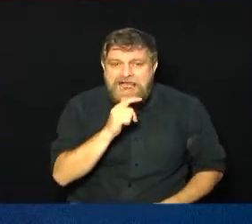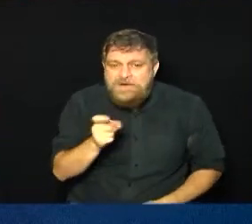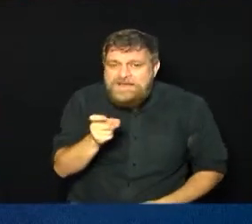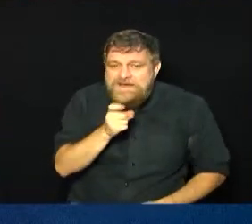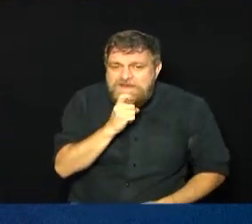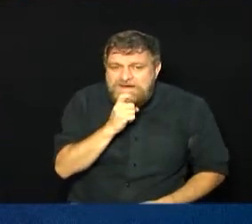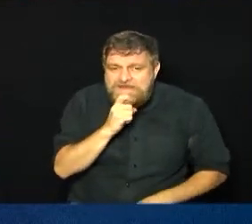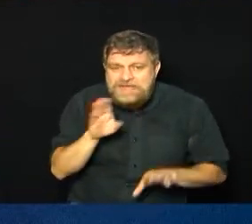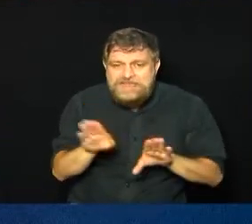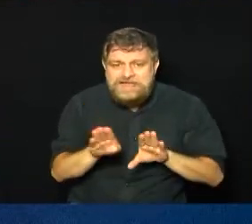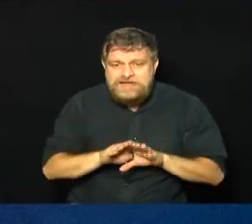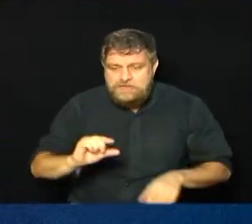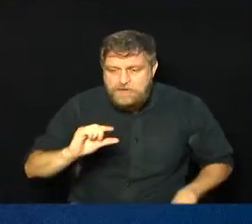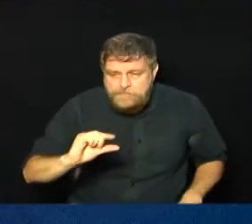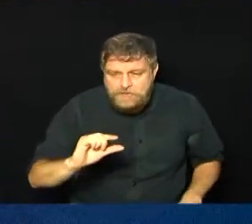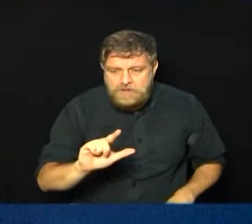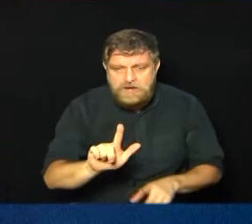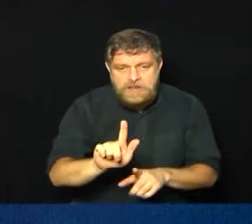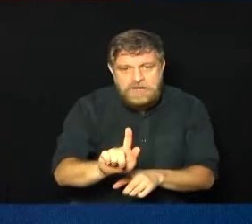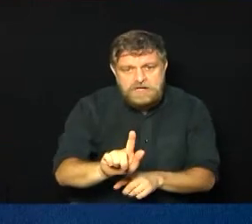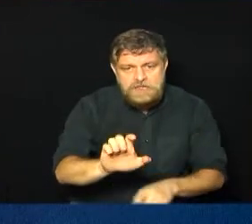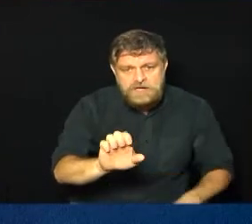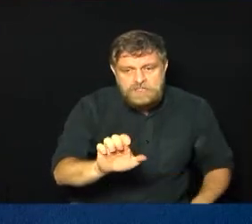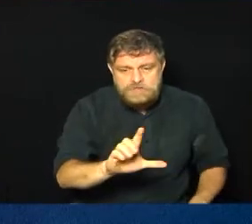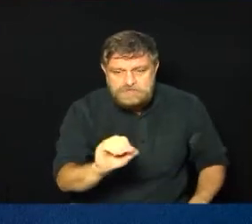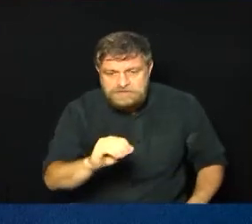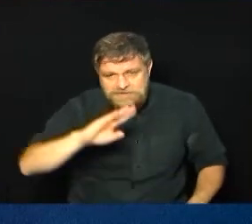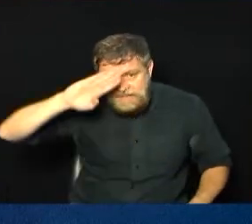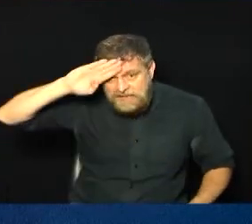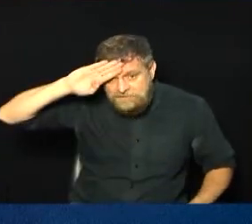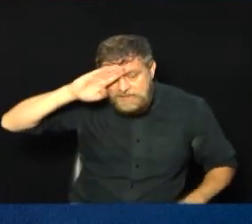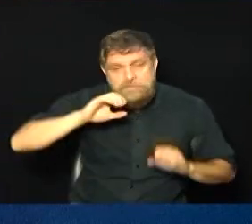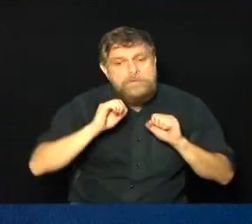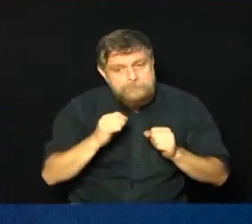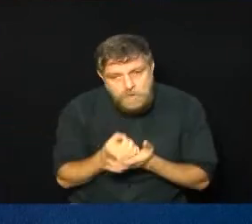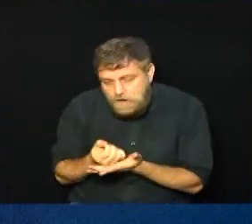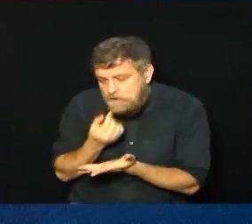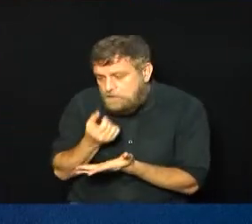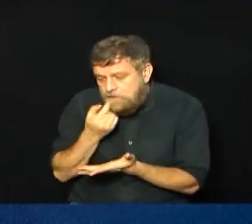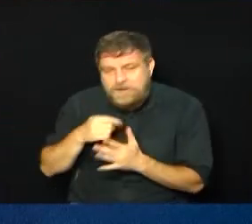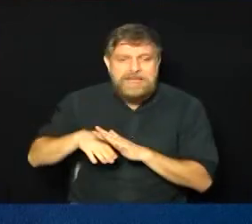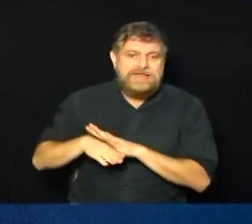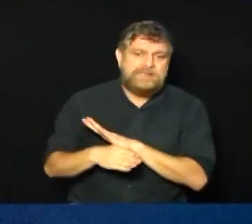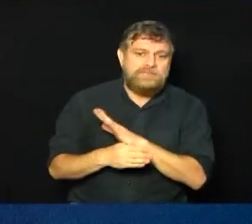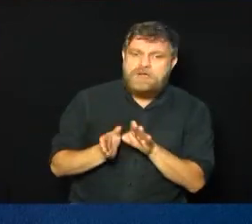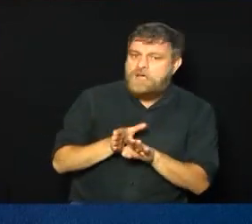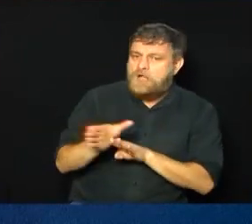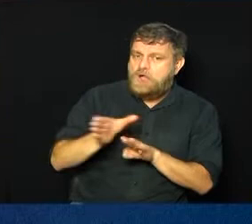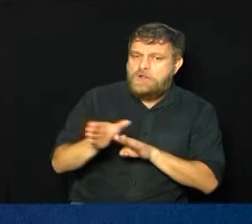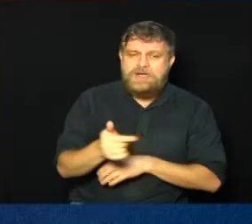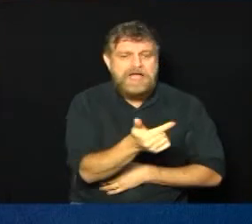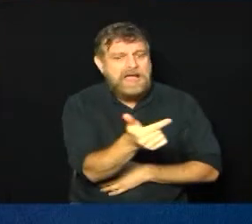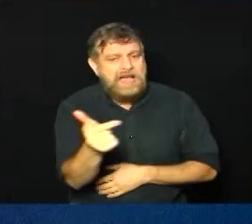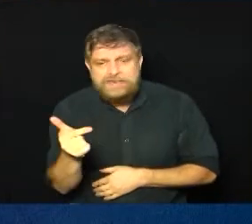até bolsa de gelo no local da aplicação, se tiver febre ou antitérmico que está acostumado, é o que é recomendado. Não existe